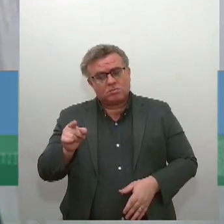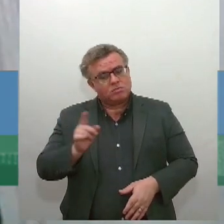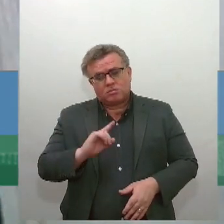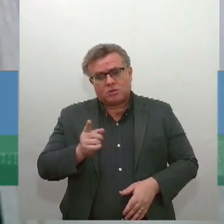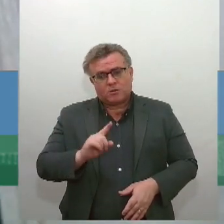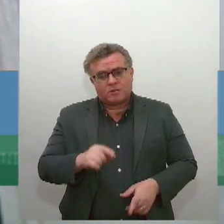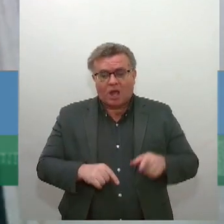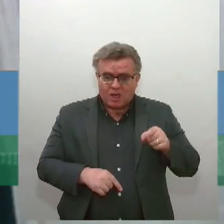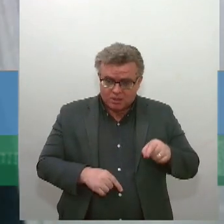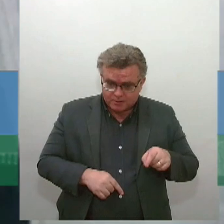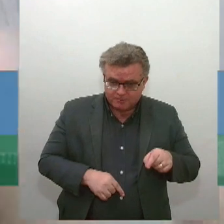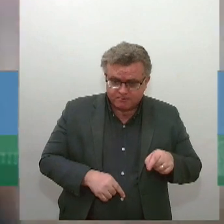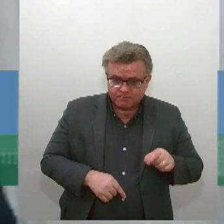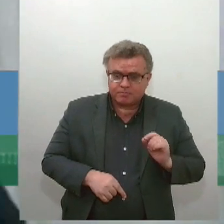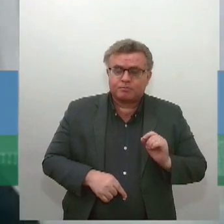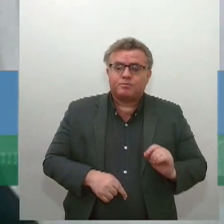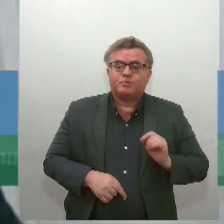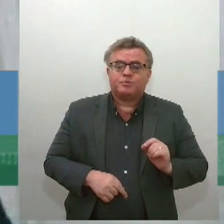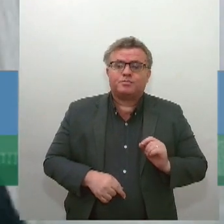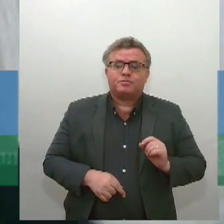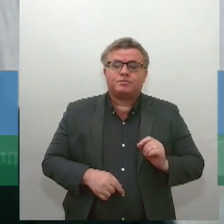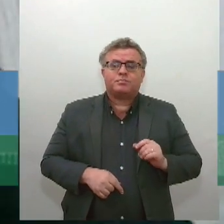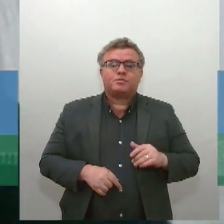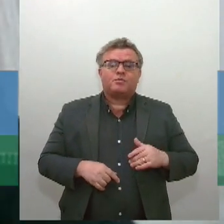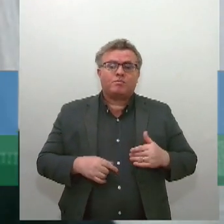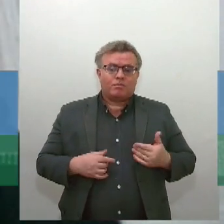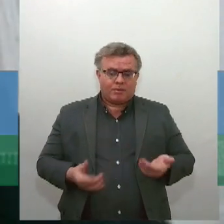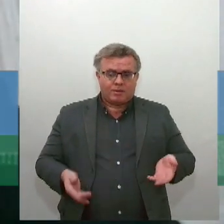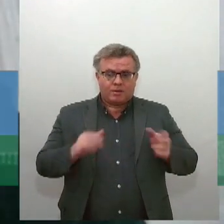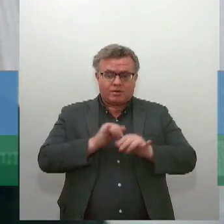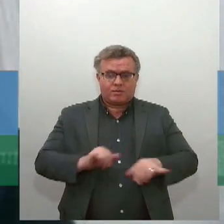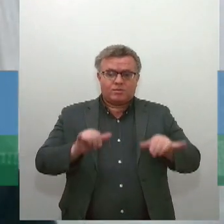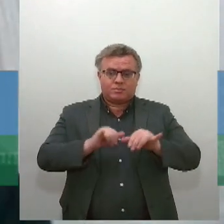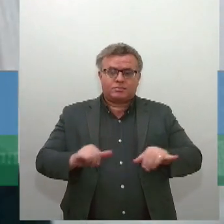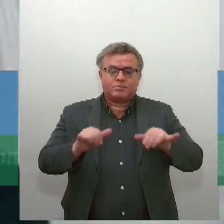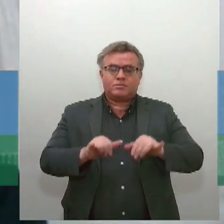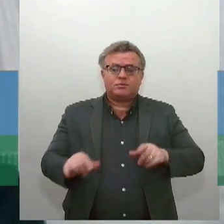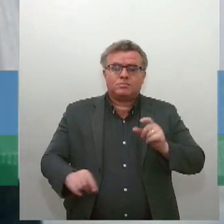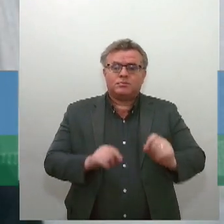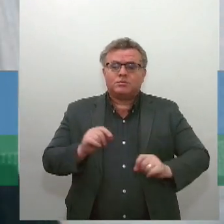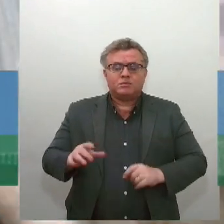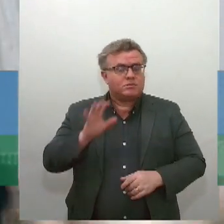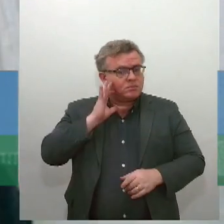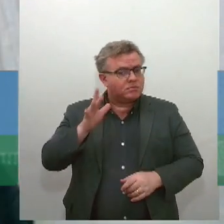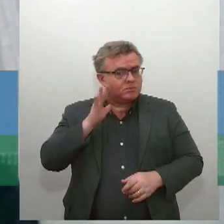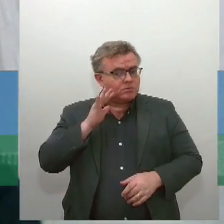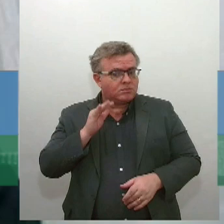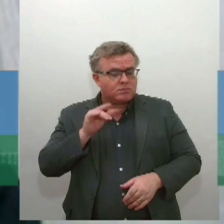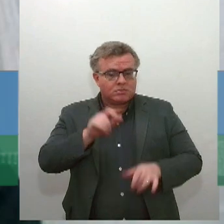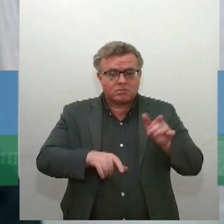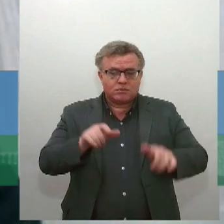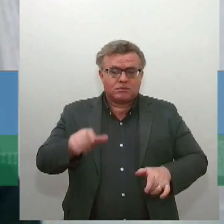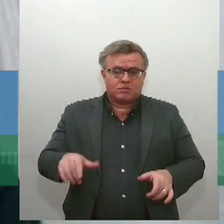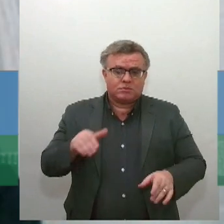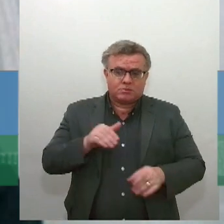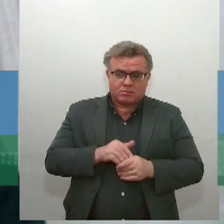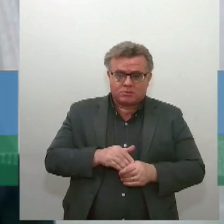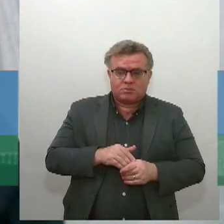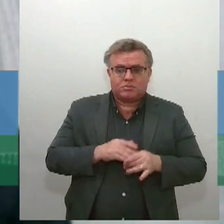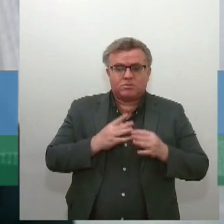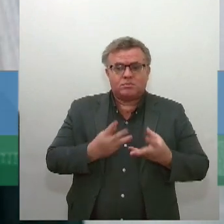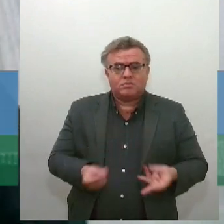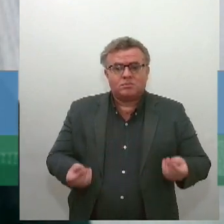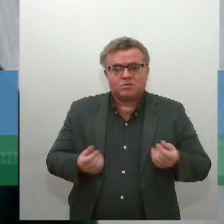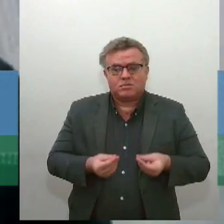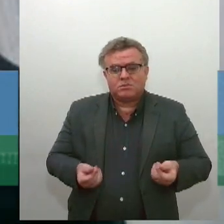publicizar como pensam e como votam os ministros. Isso perde um pouco da nacionalidade da Corte.